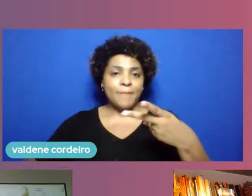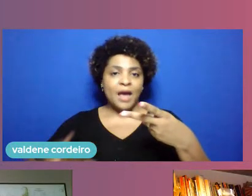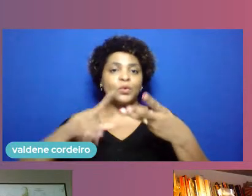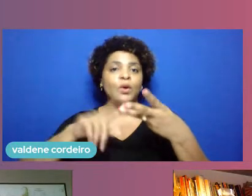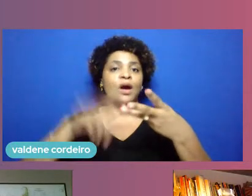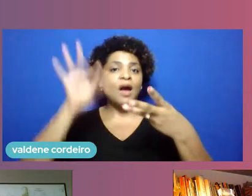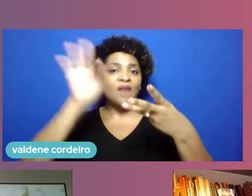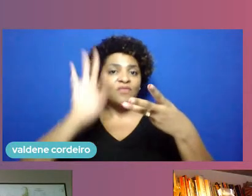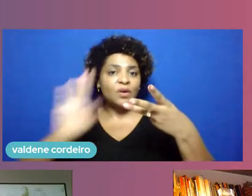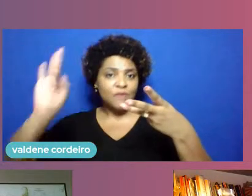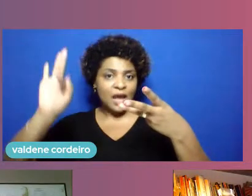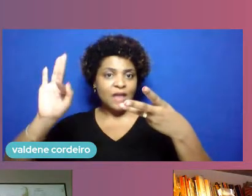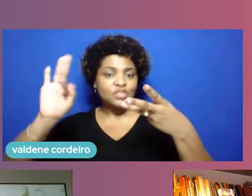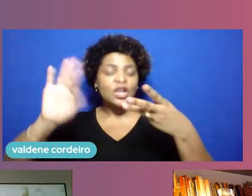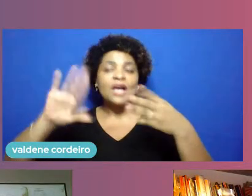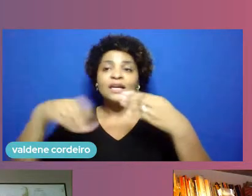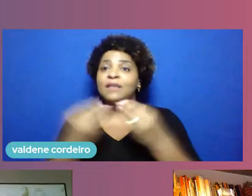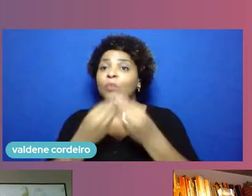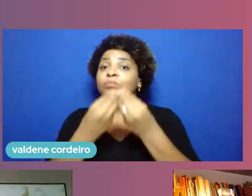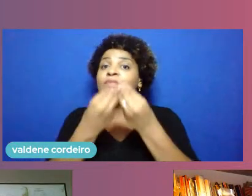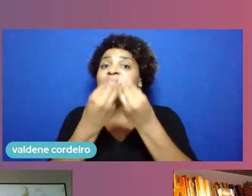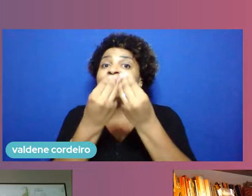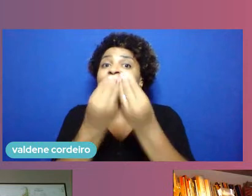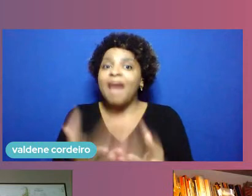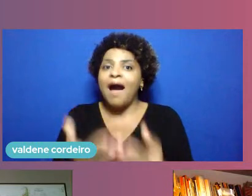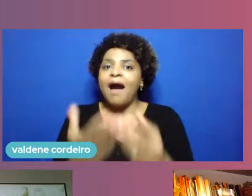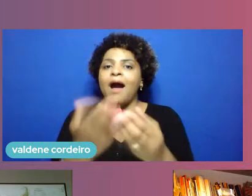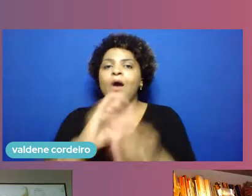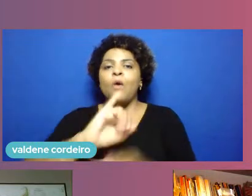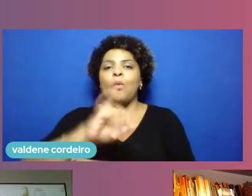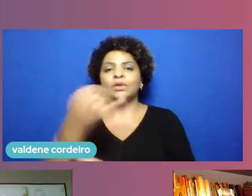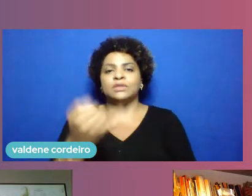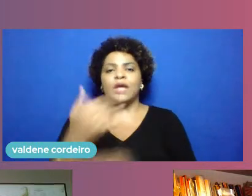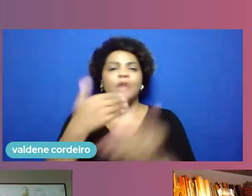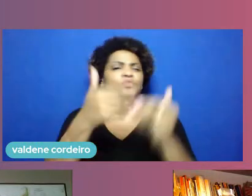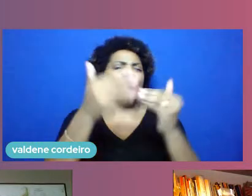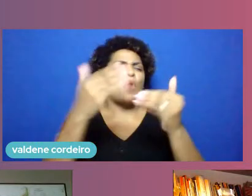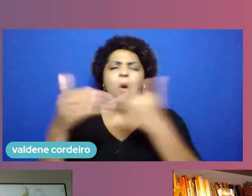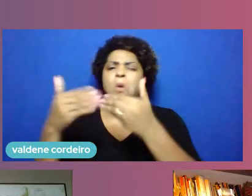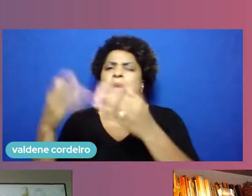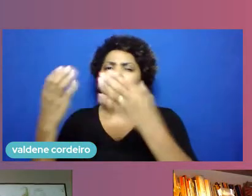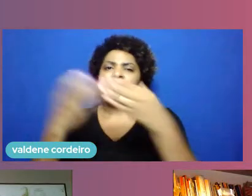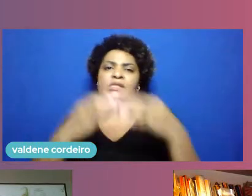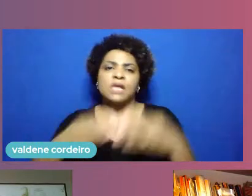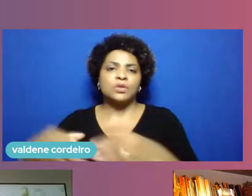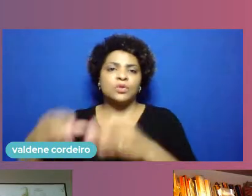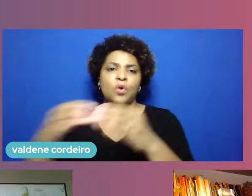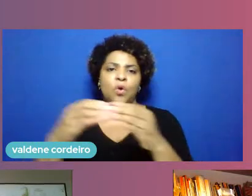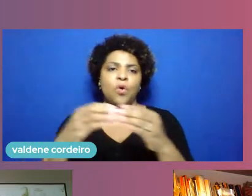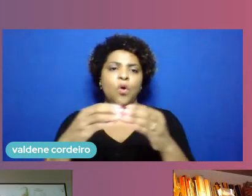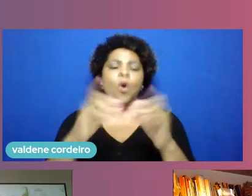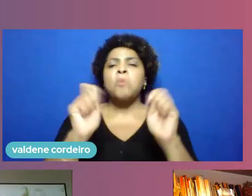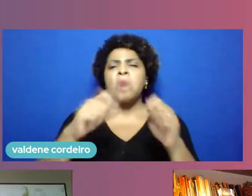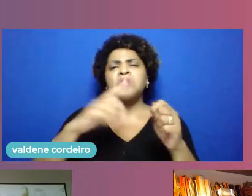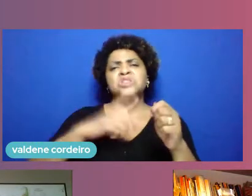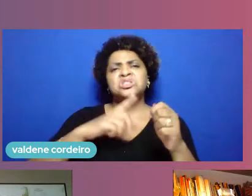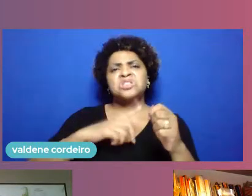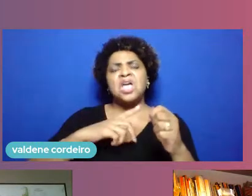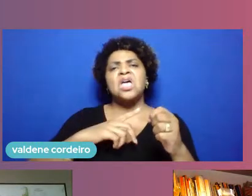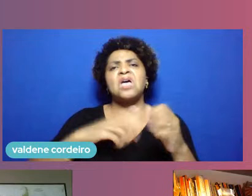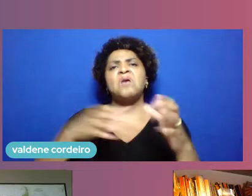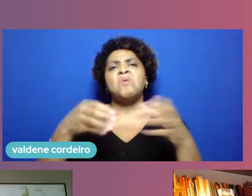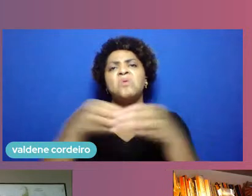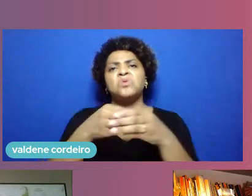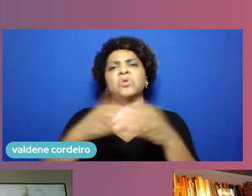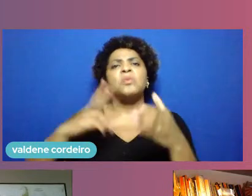série de oportunidades para quem está em quaisquer desses setores inclusive considerando setor privado no sentido amplo as ONGs também há quem fale